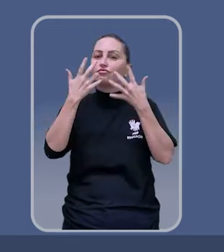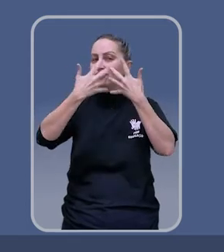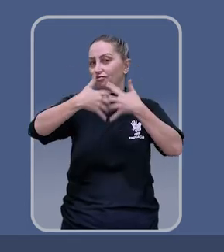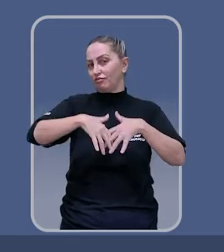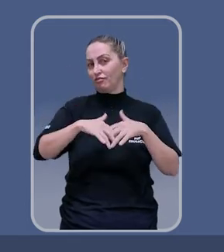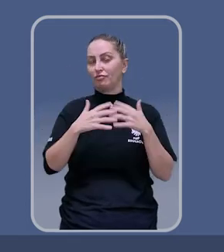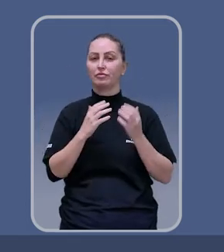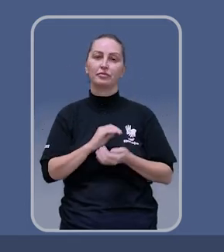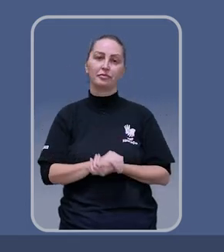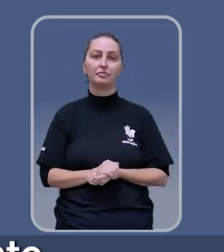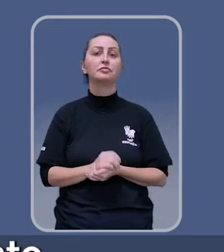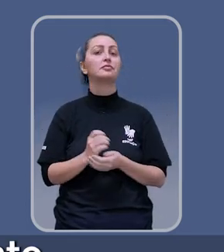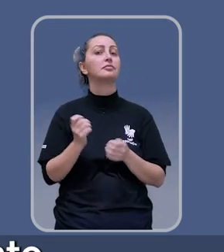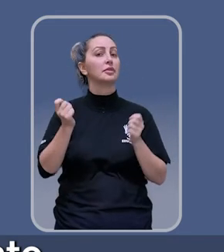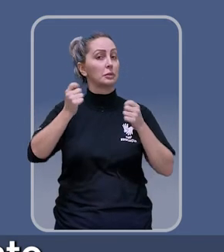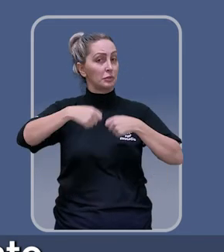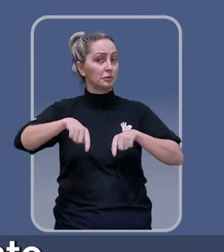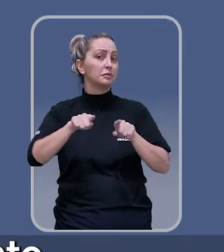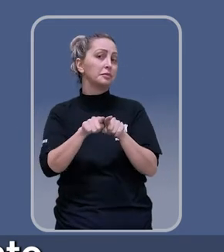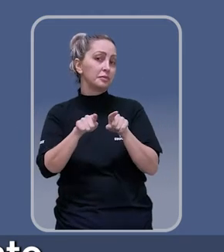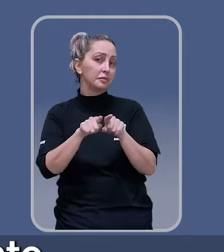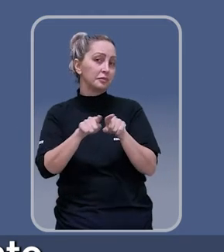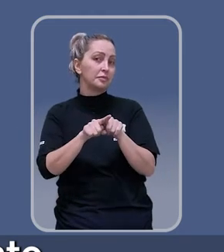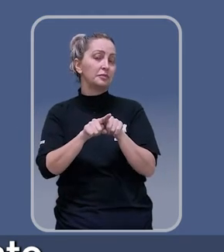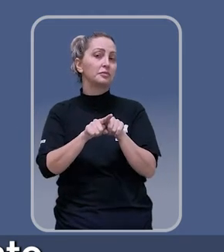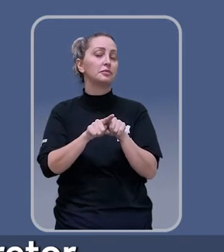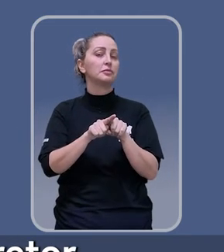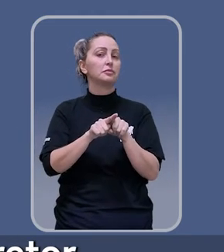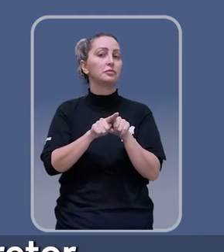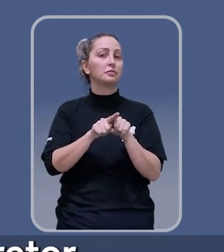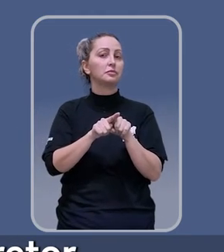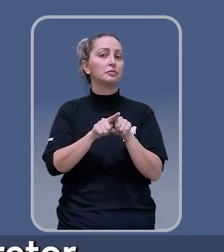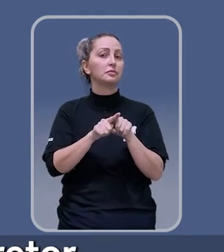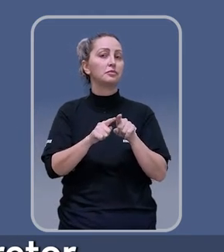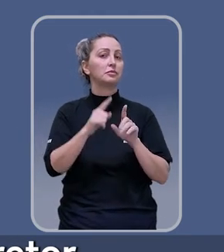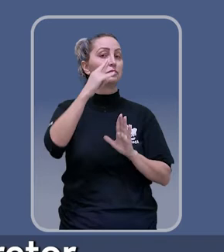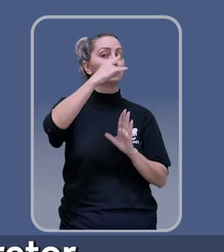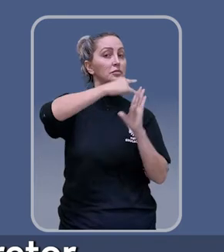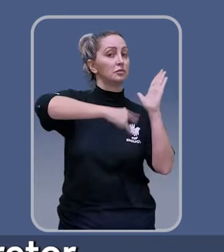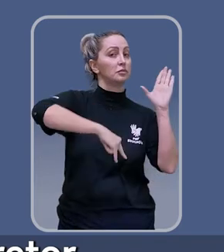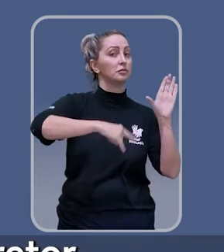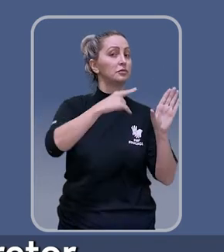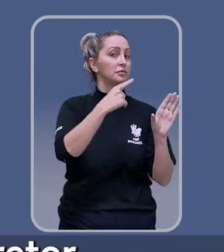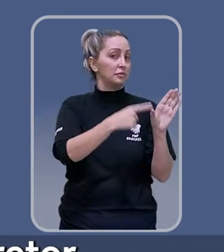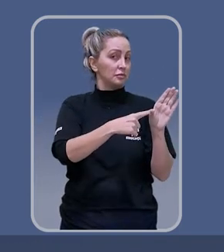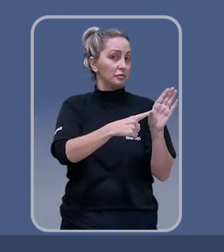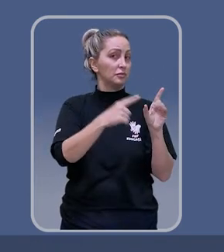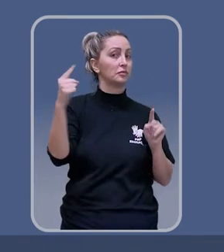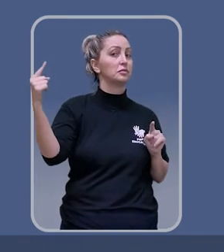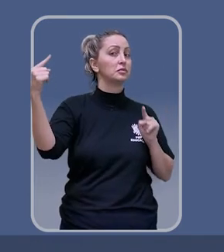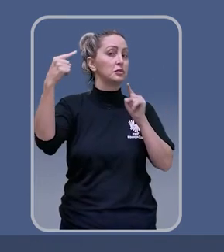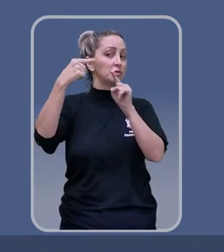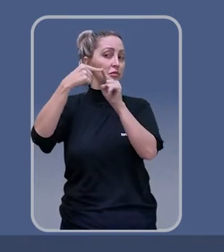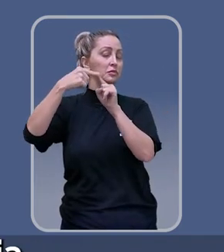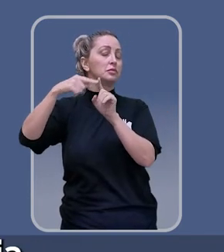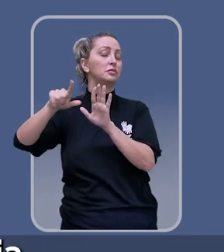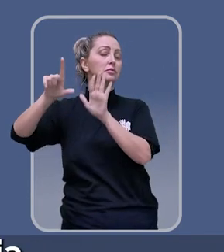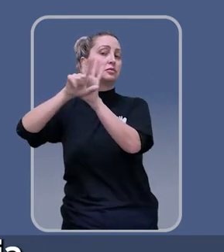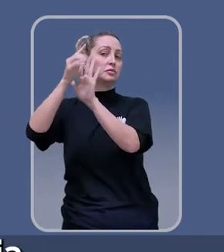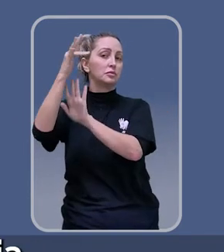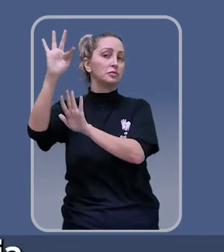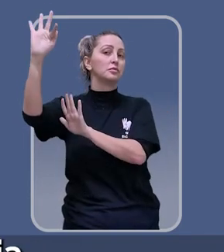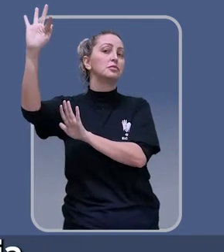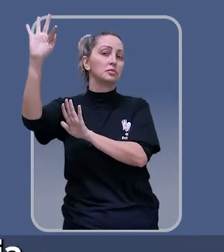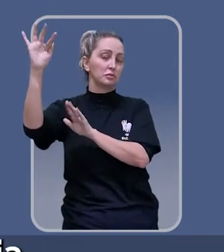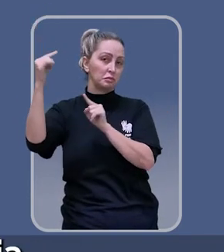que nunca foi efetivada. É possível também, nesse momento, buscar uma adequação do plano diretor à legislação federal sobre